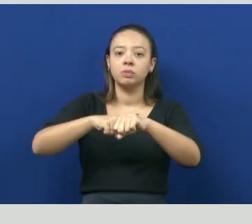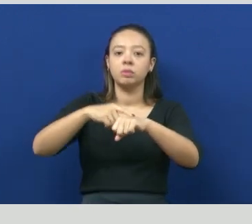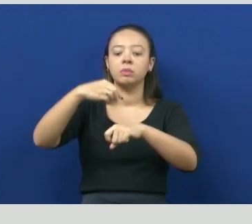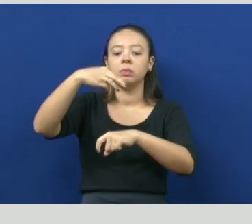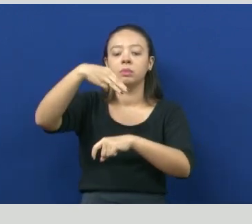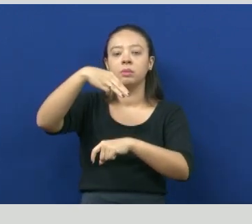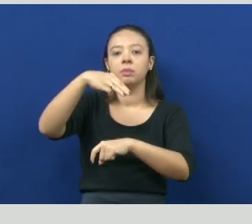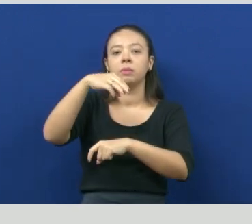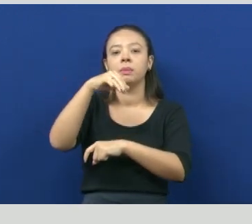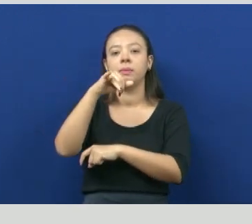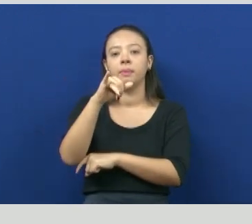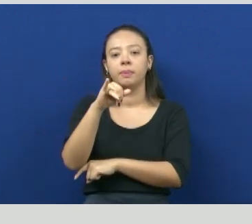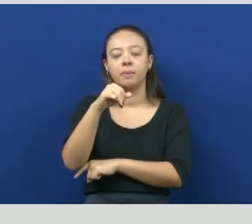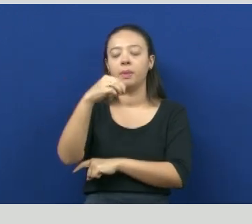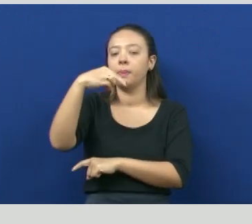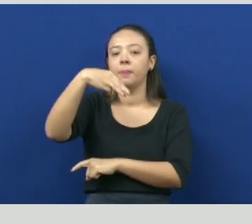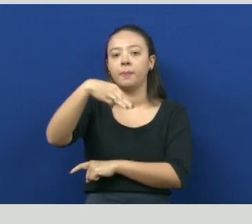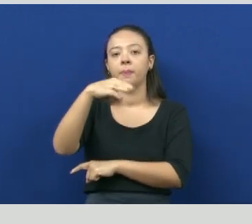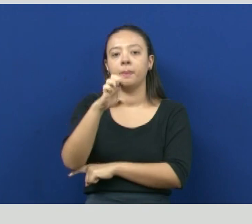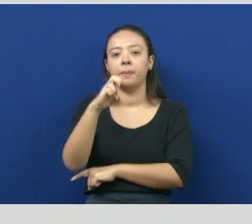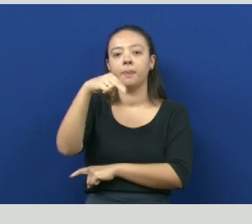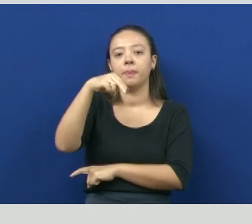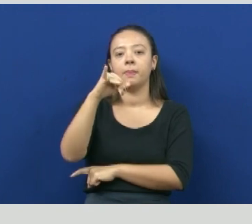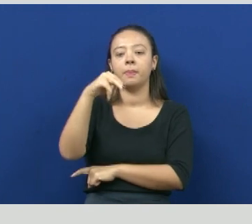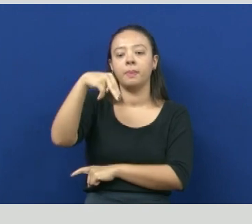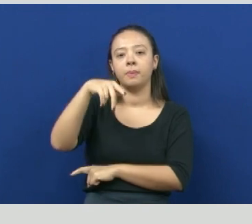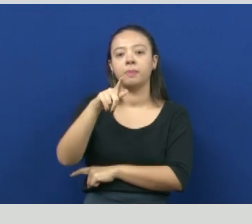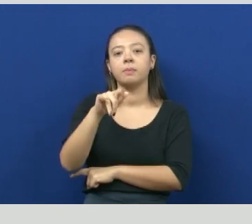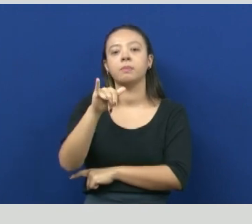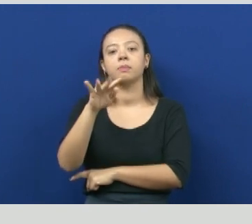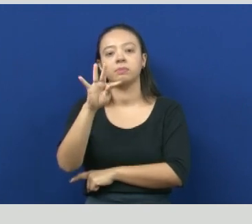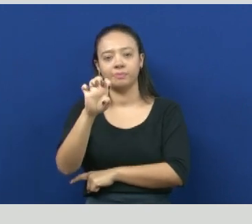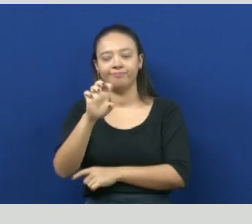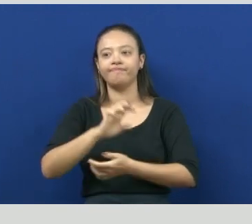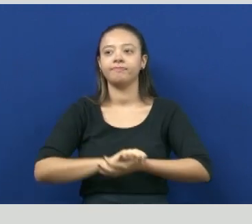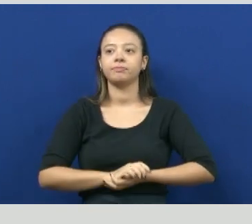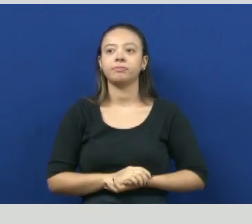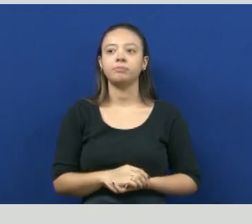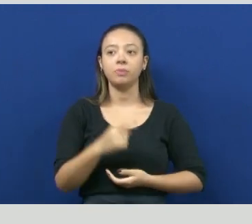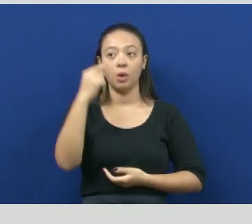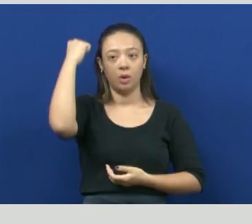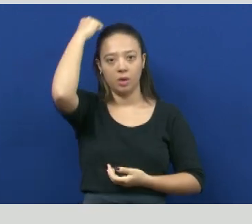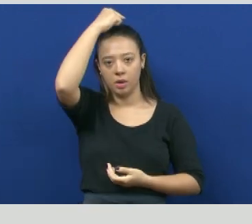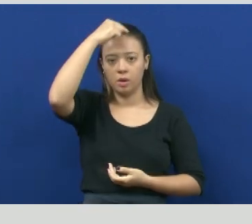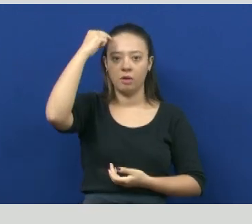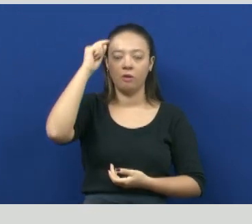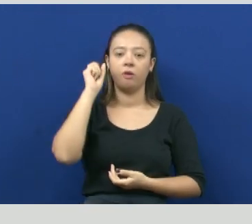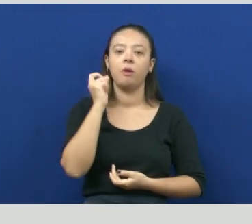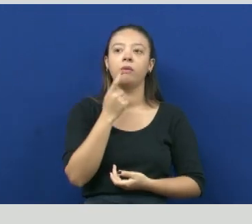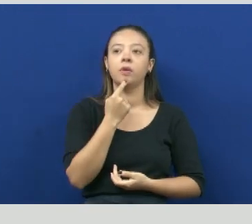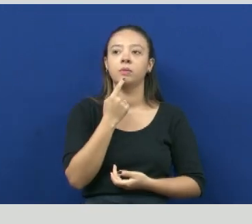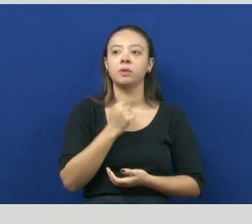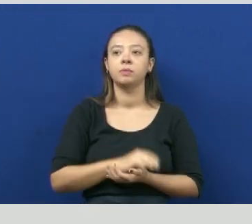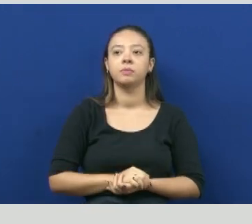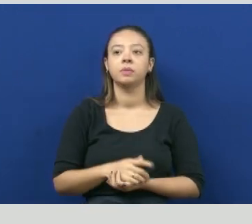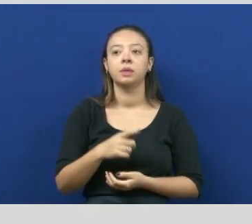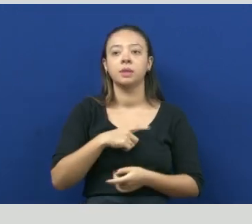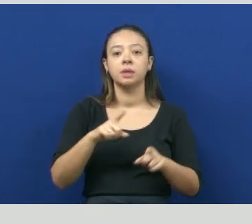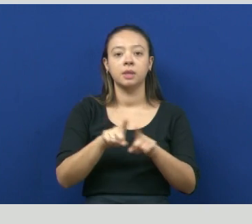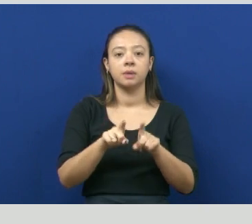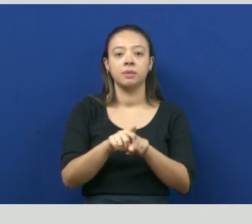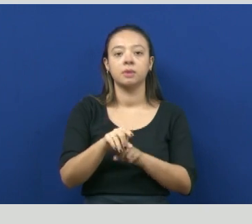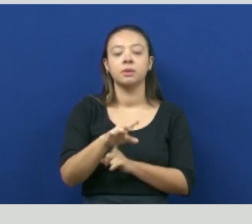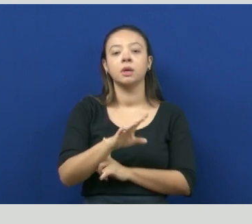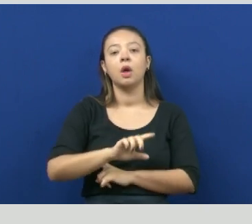causou a meningite. Nós temos também estreptococos que causam